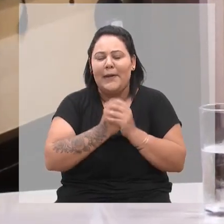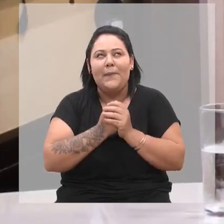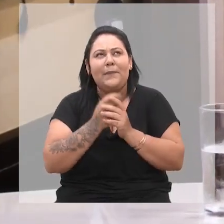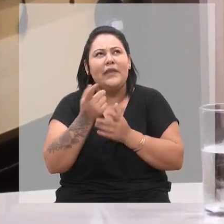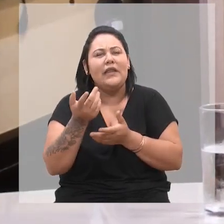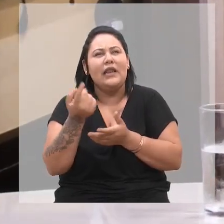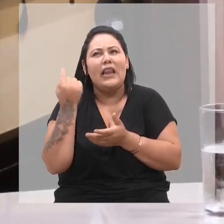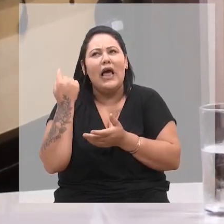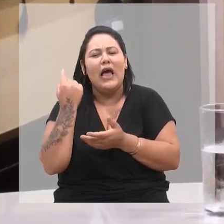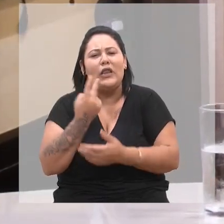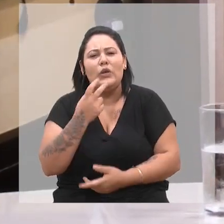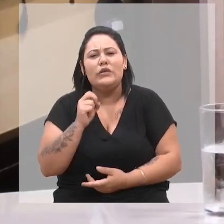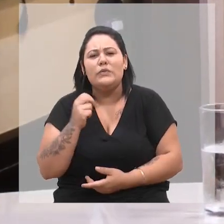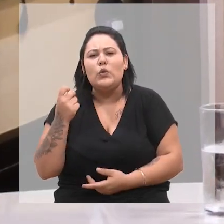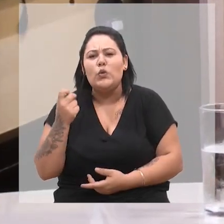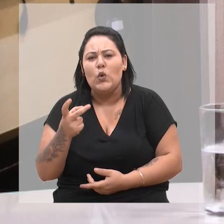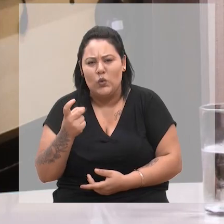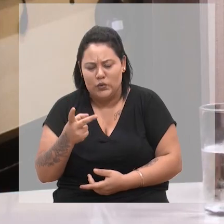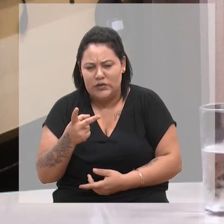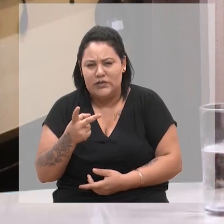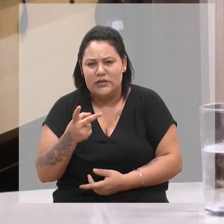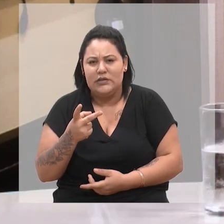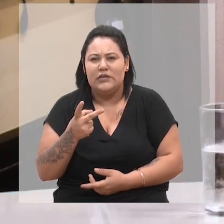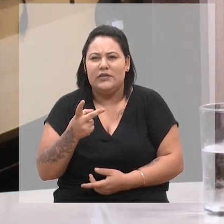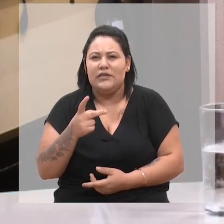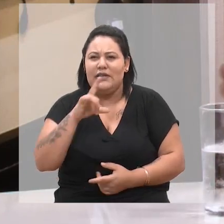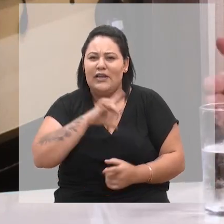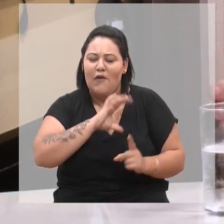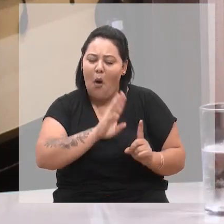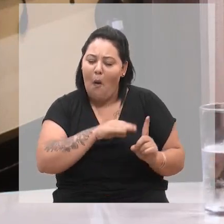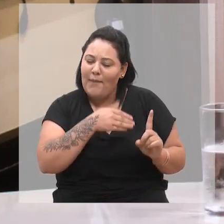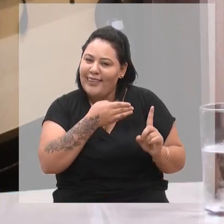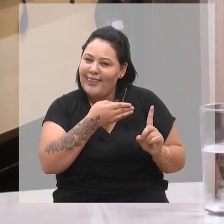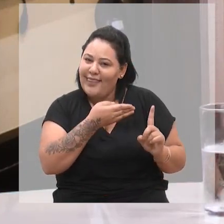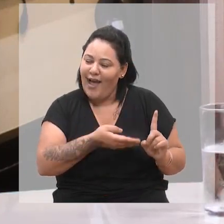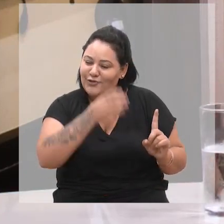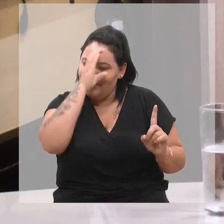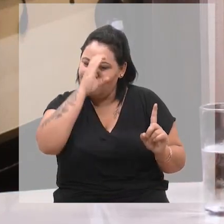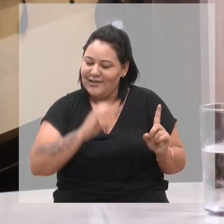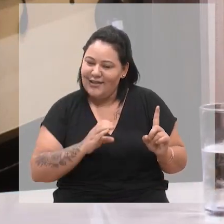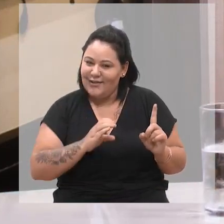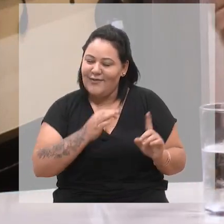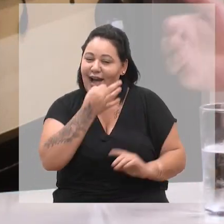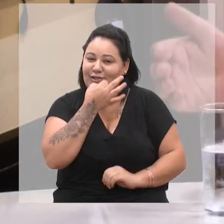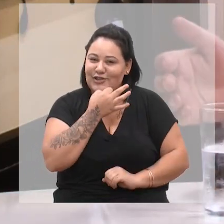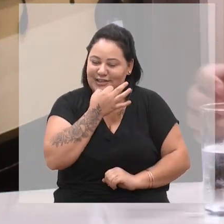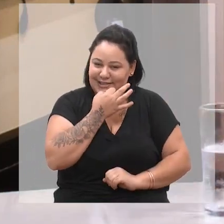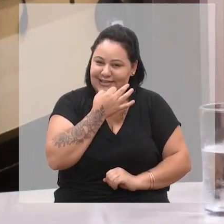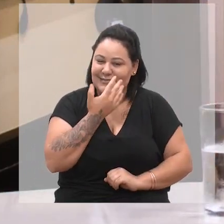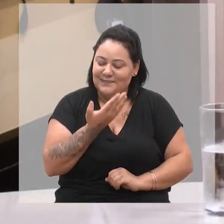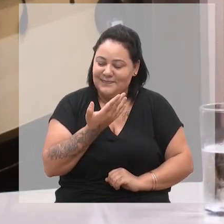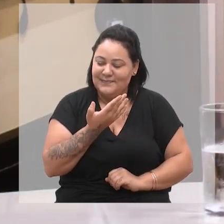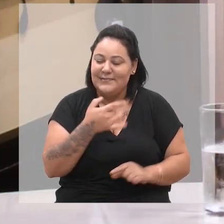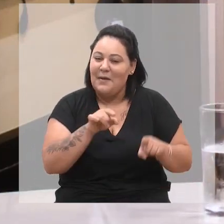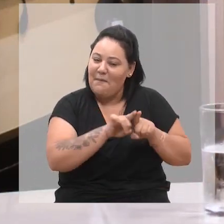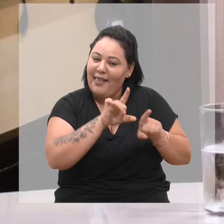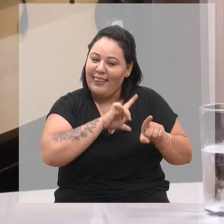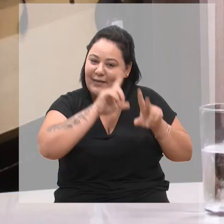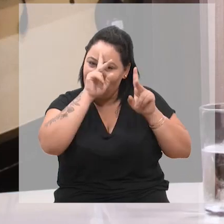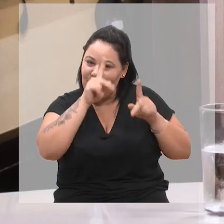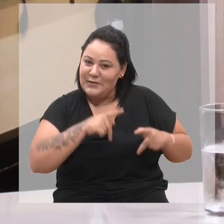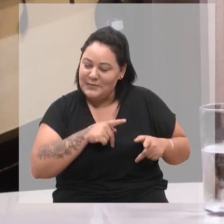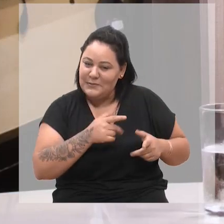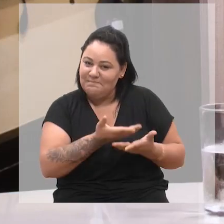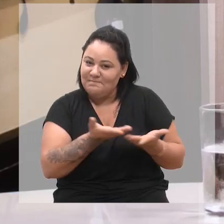2012, foi condecorada com o título de cidadã caxiense, a senhora também tem esse reconhecimento